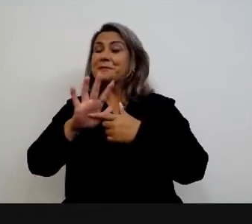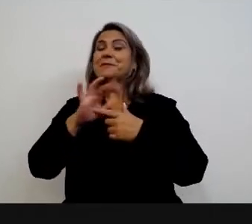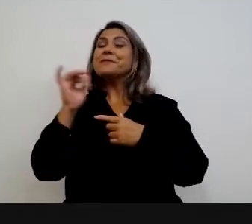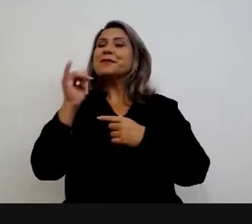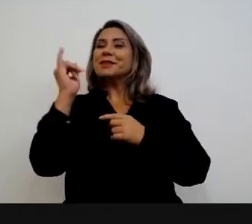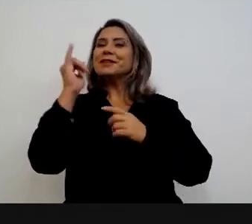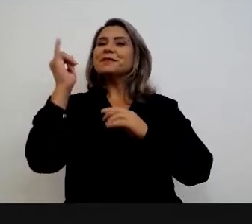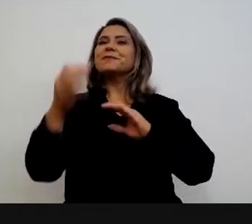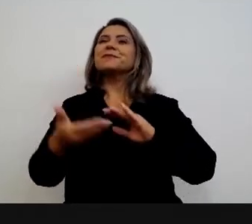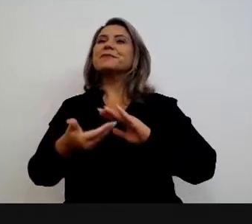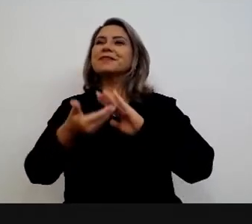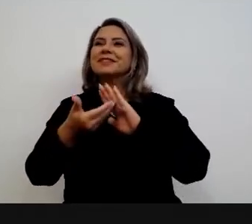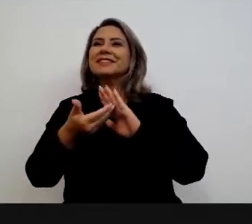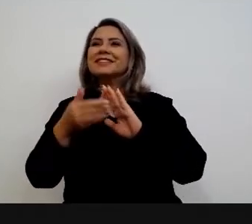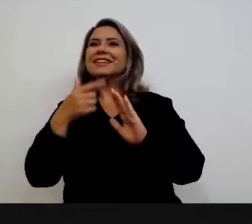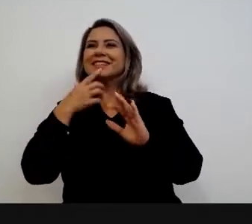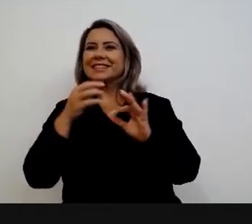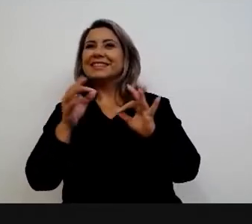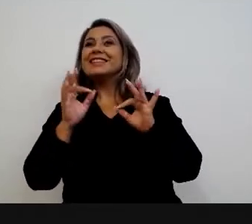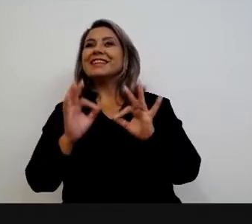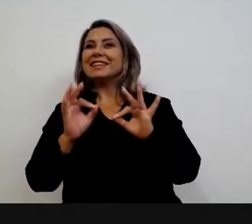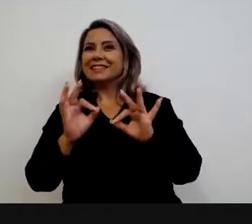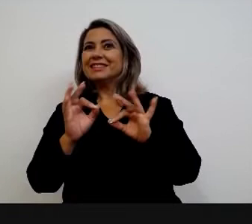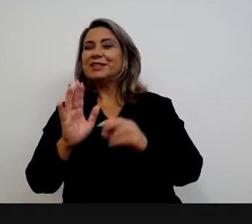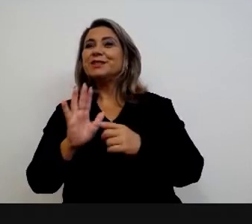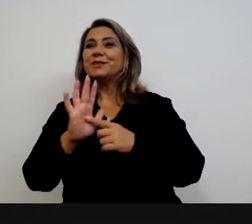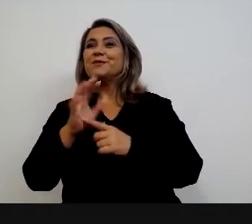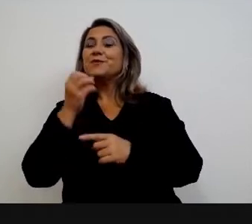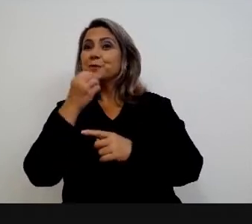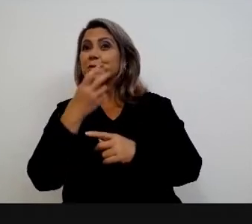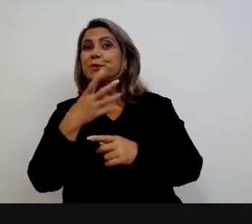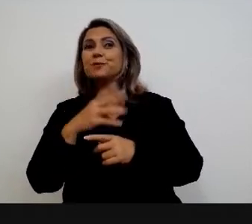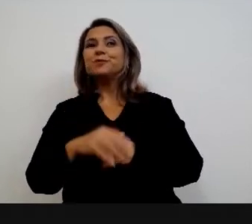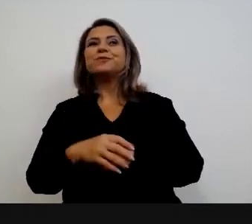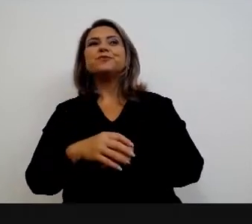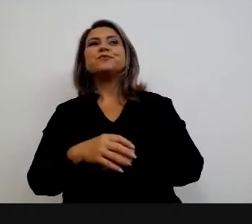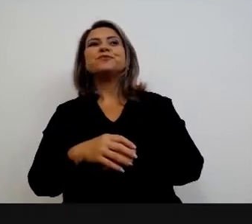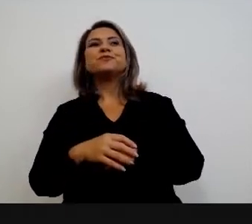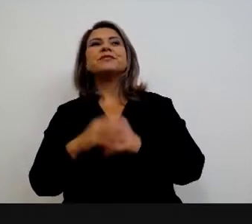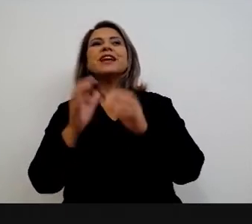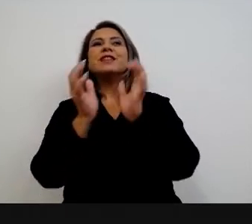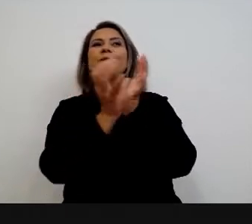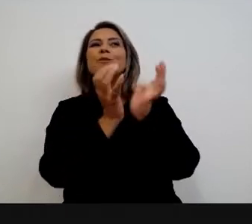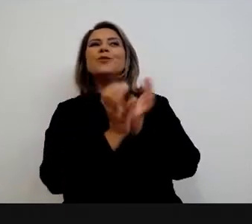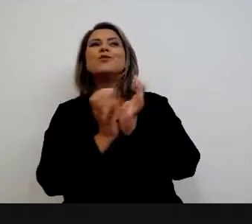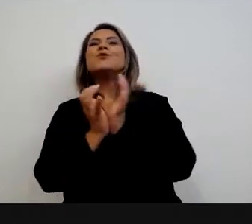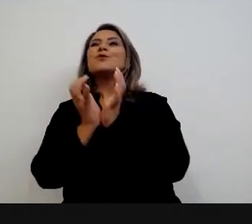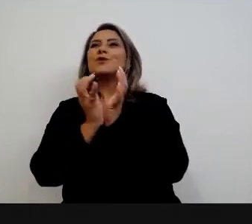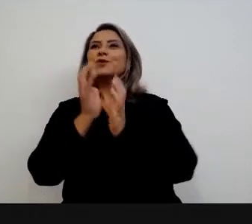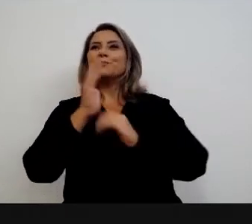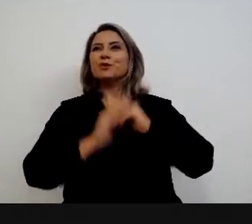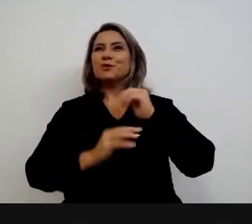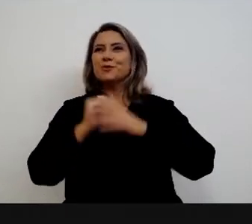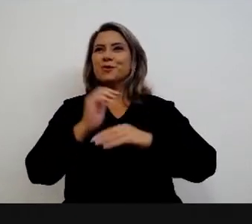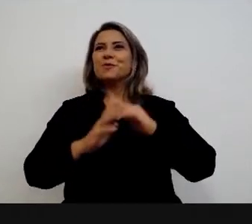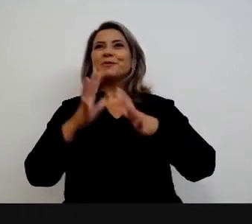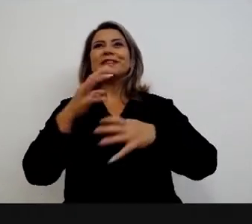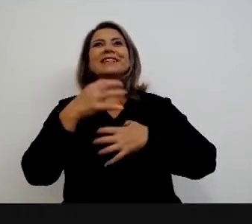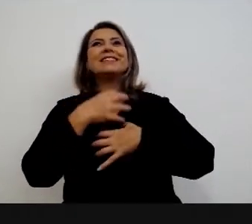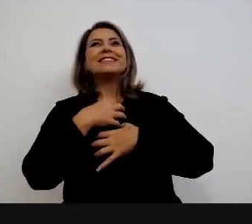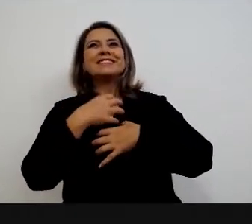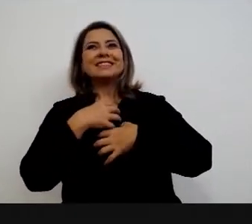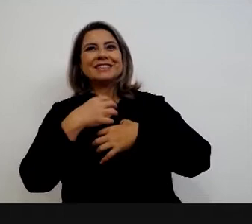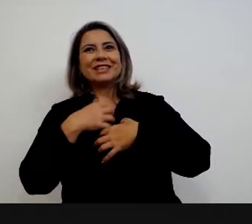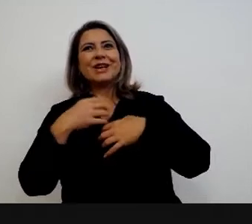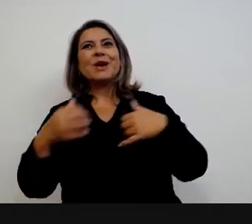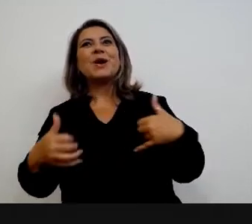E isso trouxe, com certeza, excelentes frutos. Como eu disse, o nosso quadro de pessoal é digno de orgulho, de se falar,